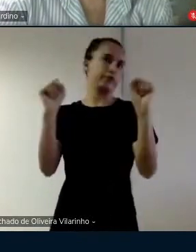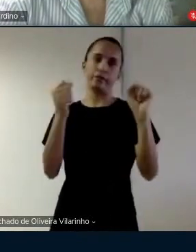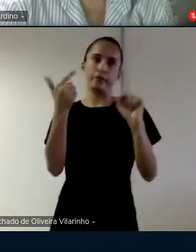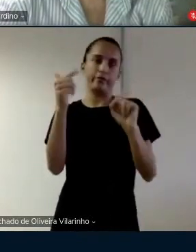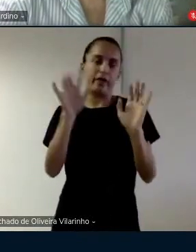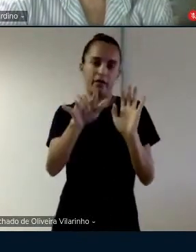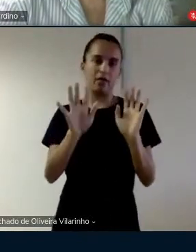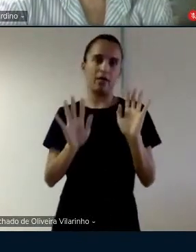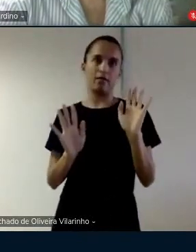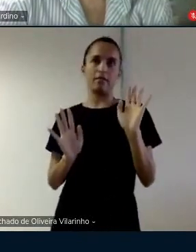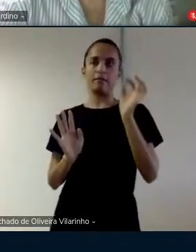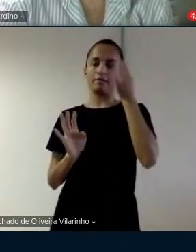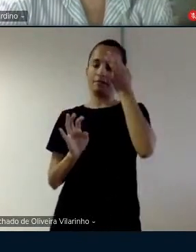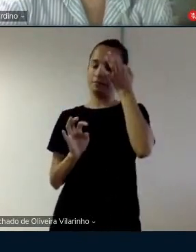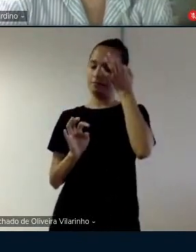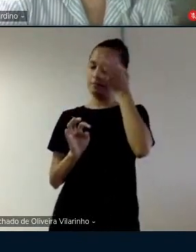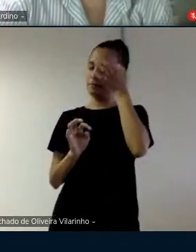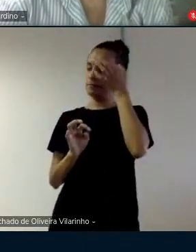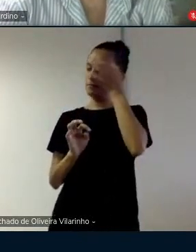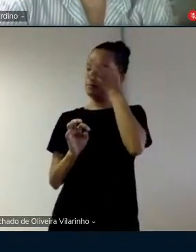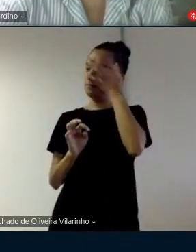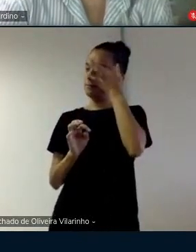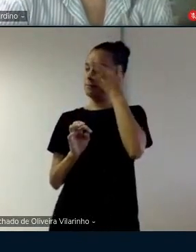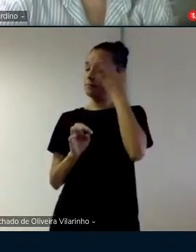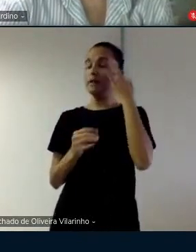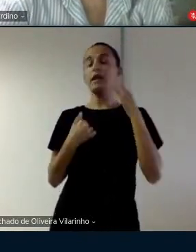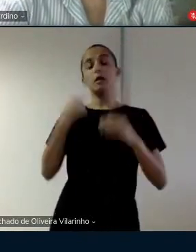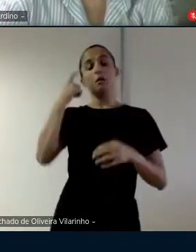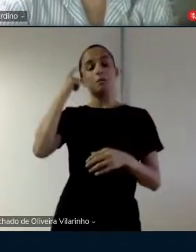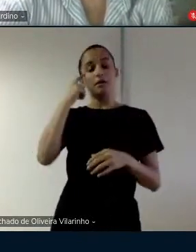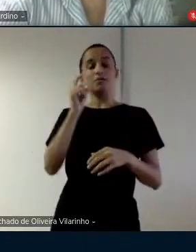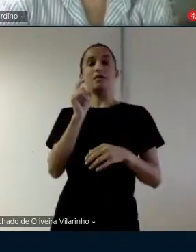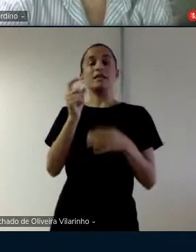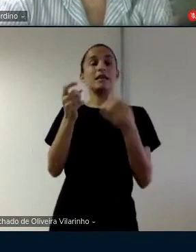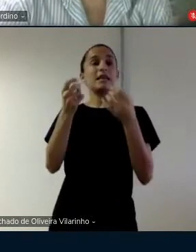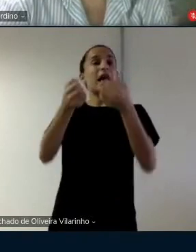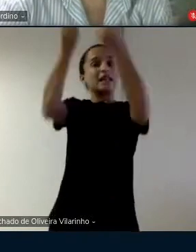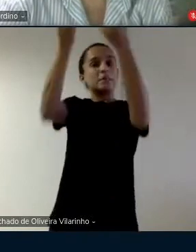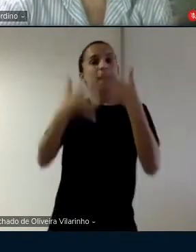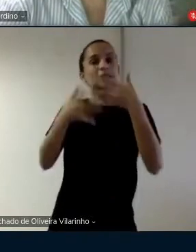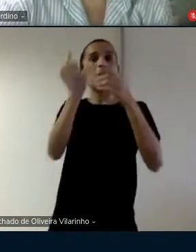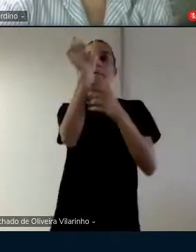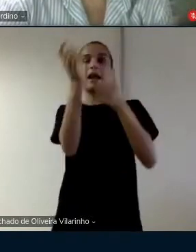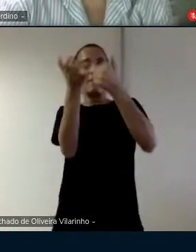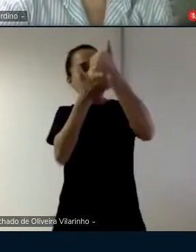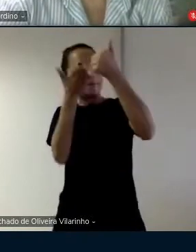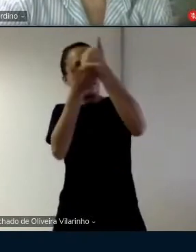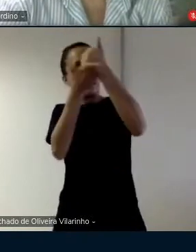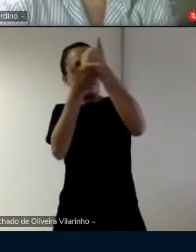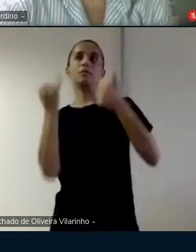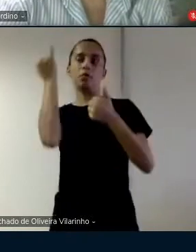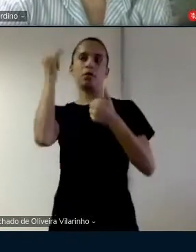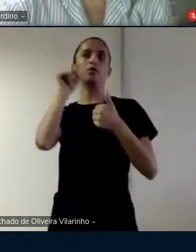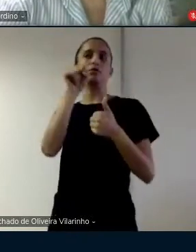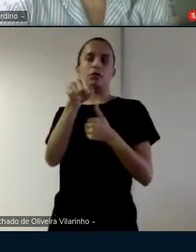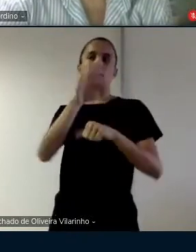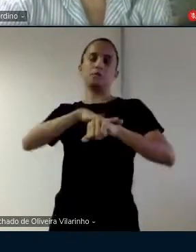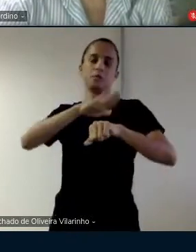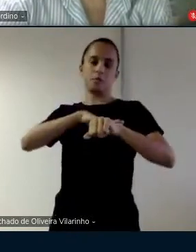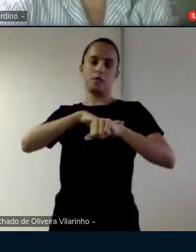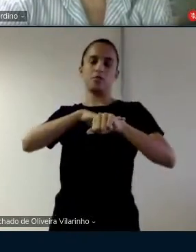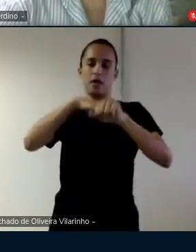impossível o incurável o incurável o pecável né eu acho que a explicação da palavra base fica importante aqui pra você